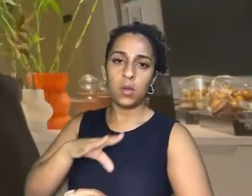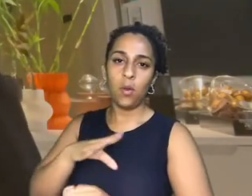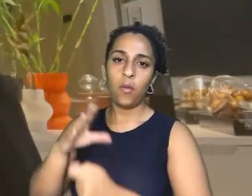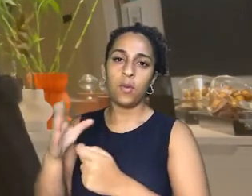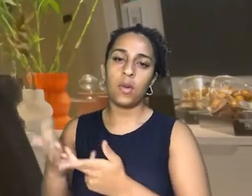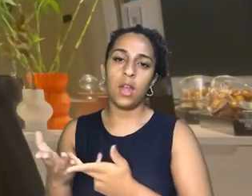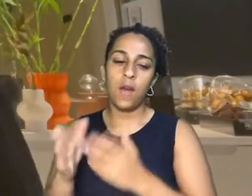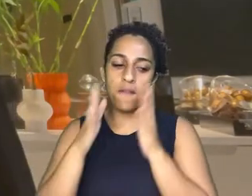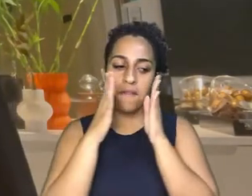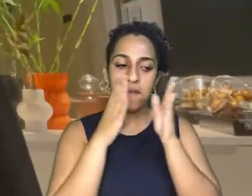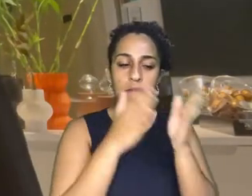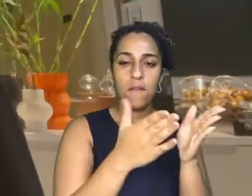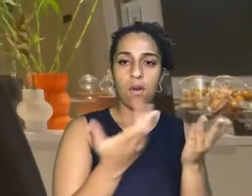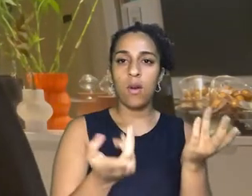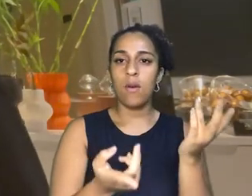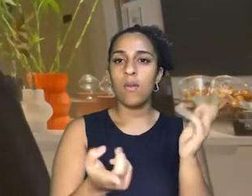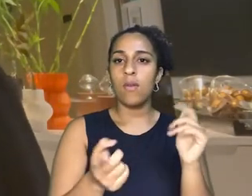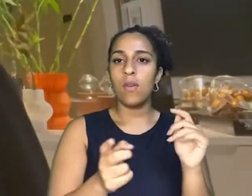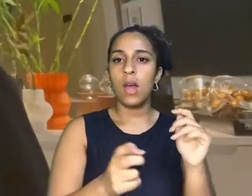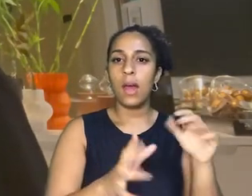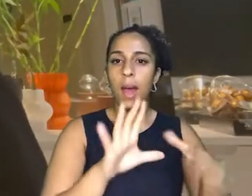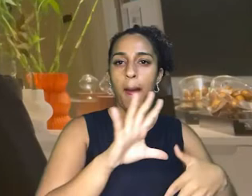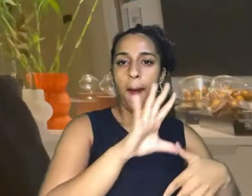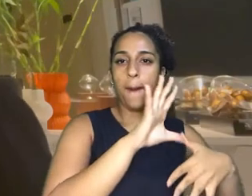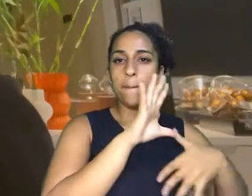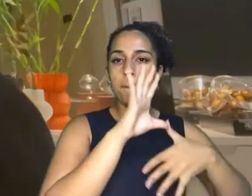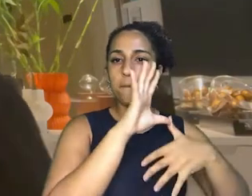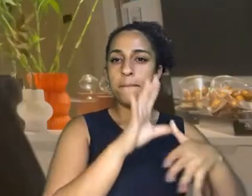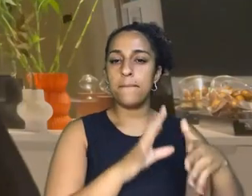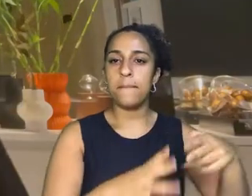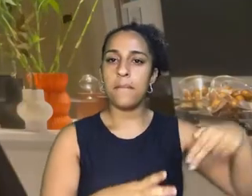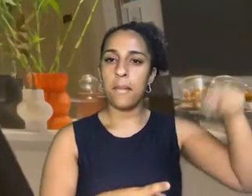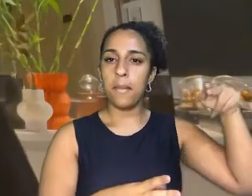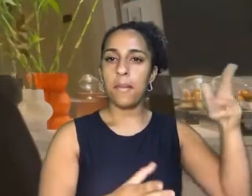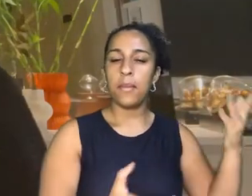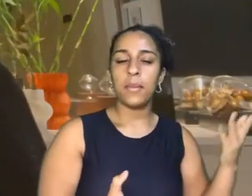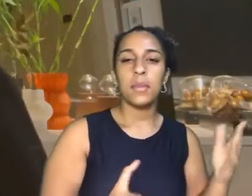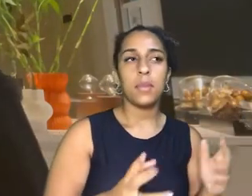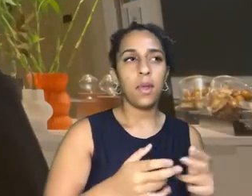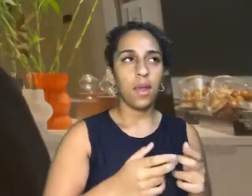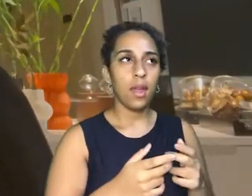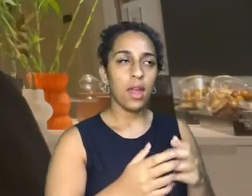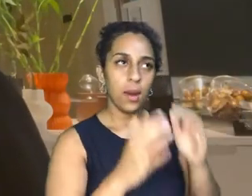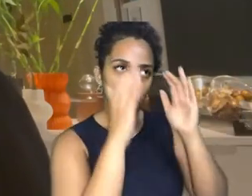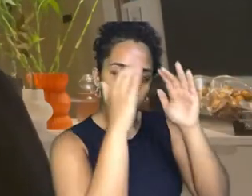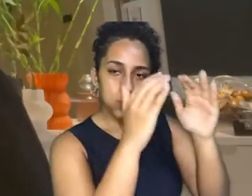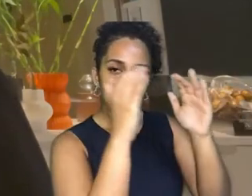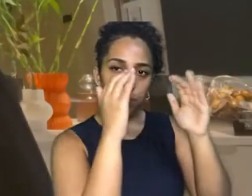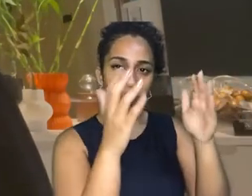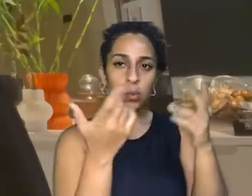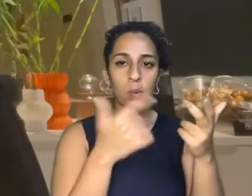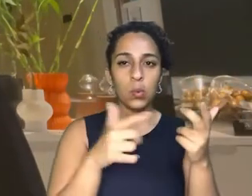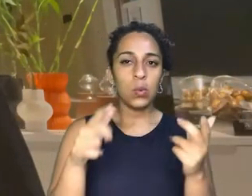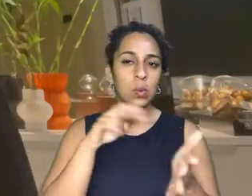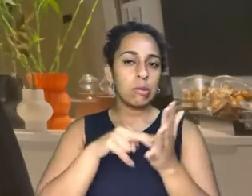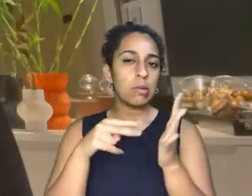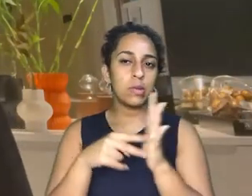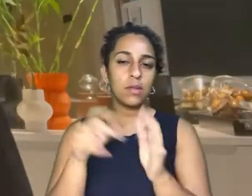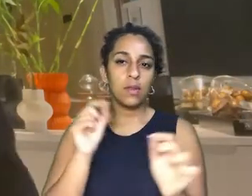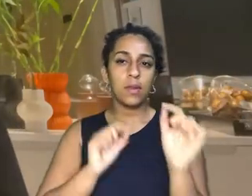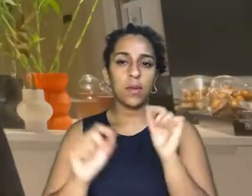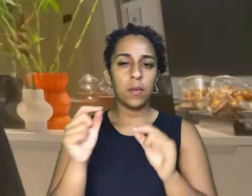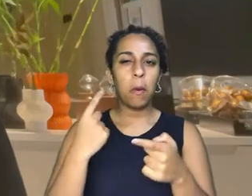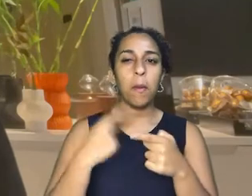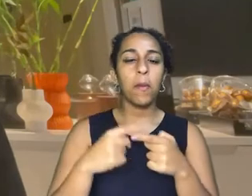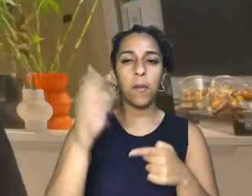britânica, para a dominação norte-americana, isso não faz muito sentido, porque o Brasil